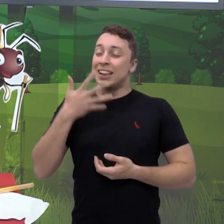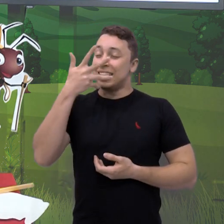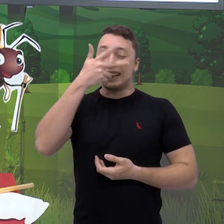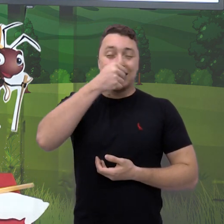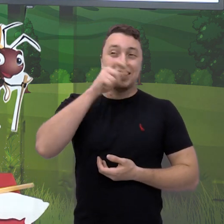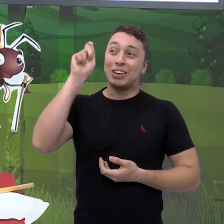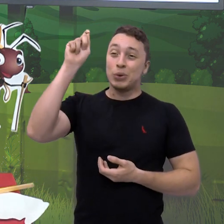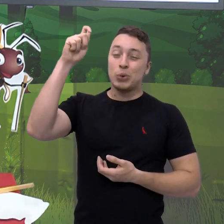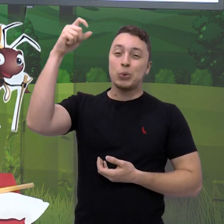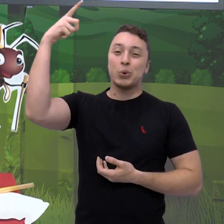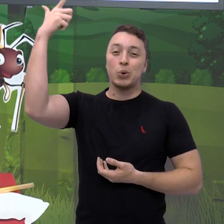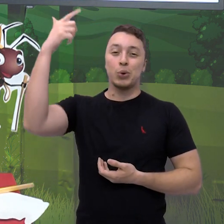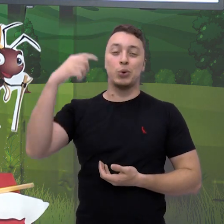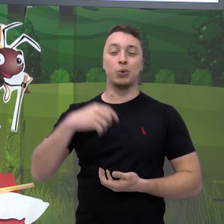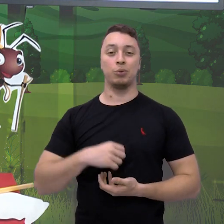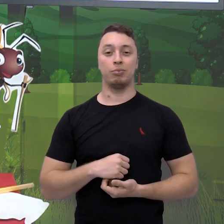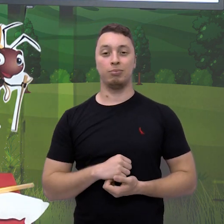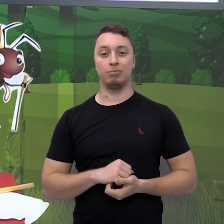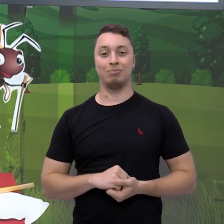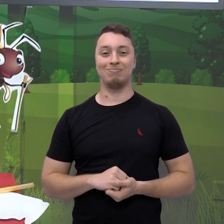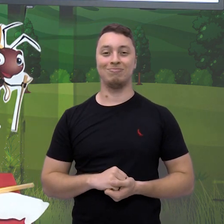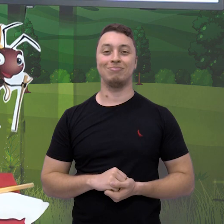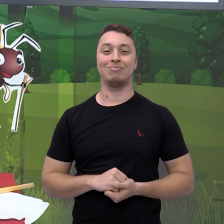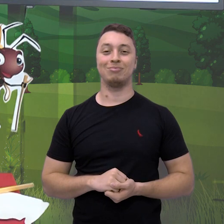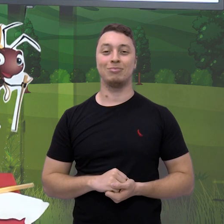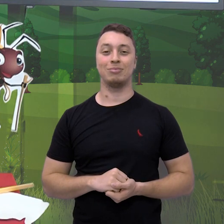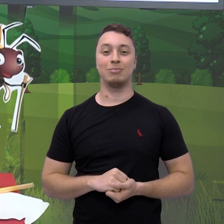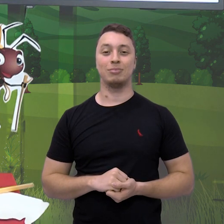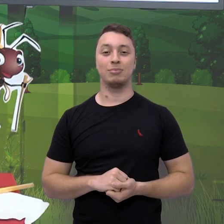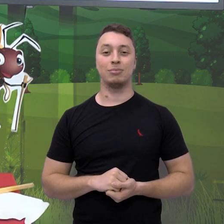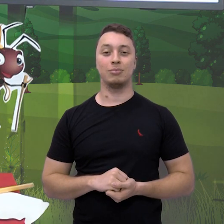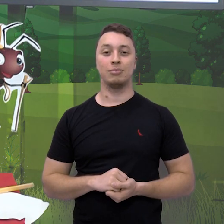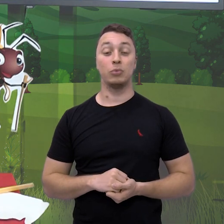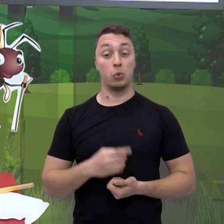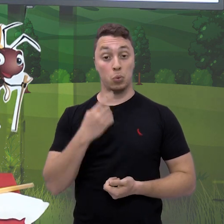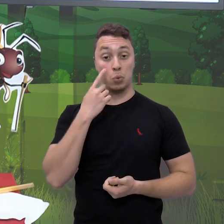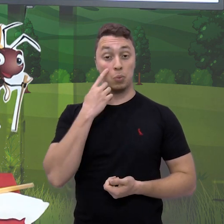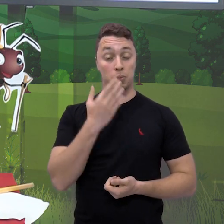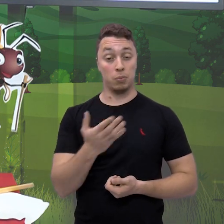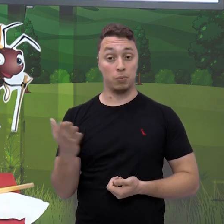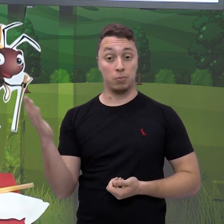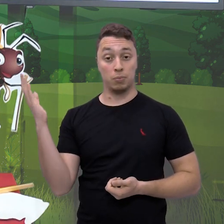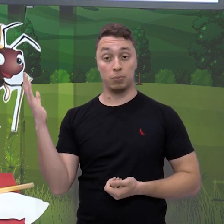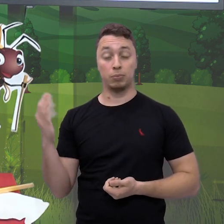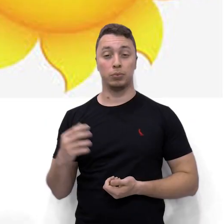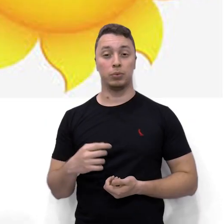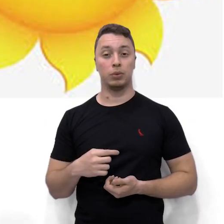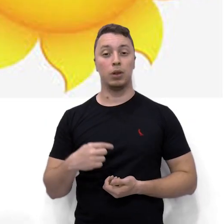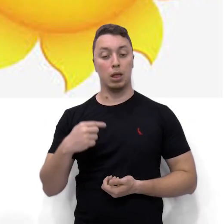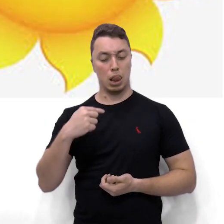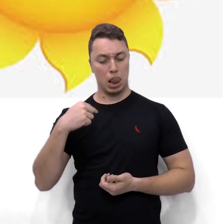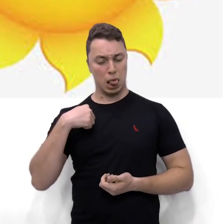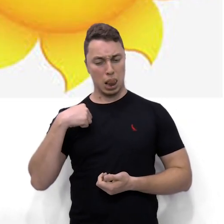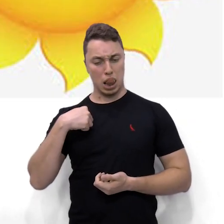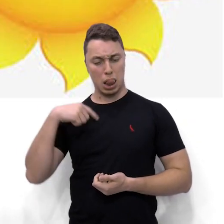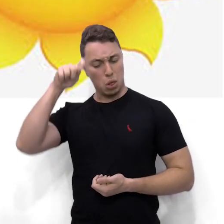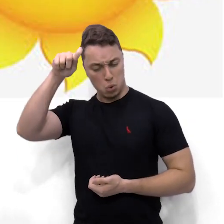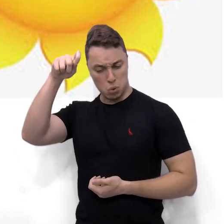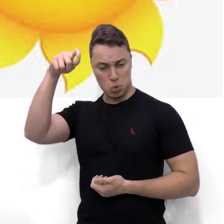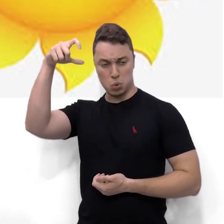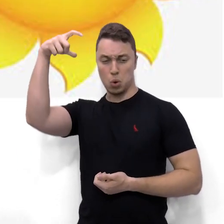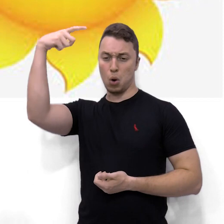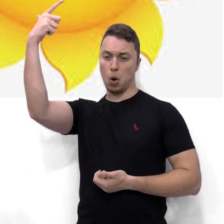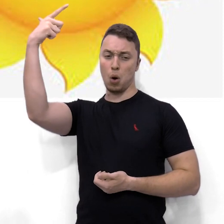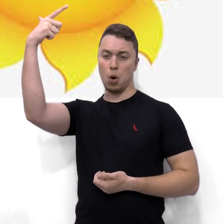deixa eu pegar o Sol aqui para ele ficar bem pertinho de mim. Olha como é o poema do Sol, bem bonito. Eu sou o Sol, sou